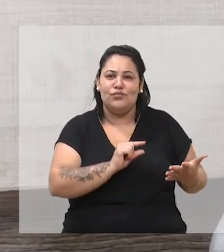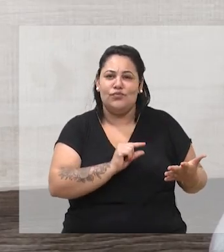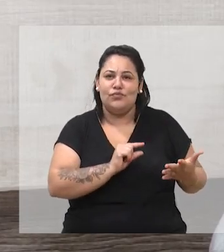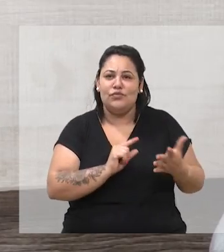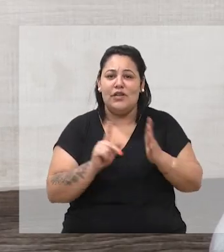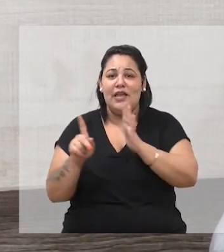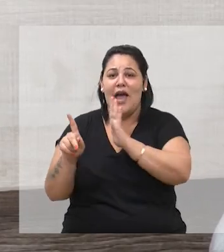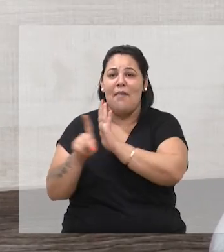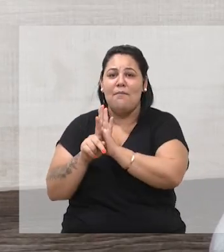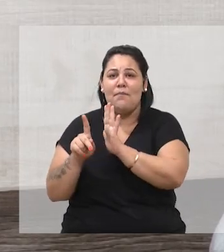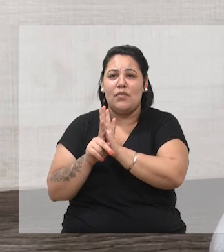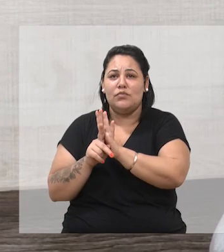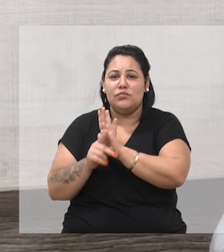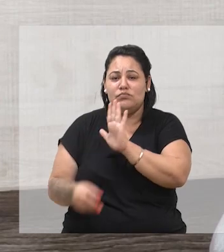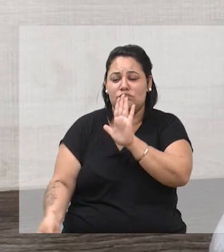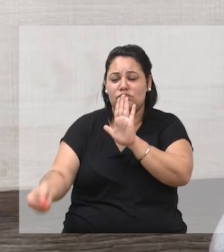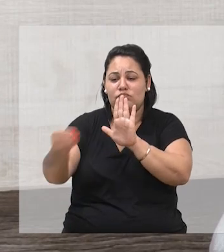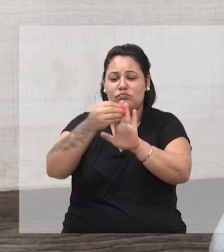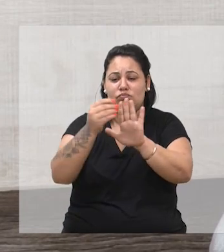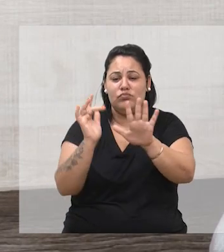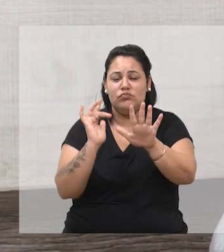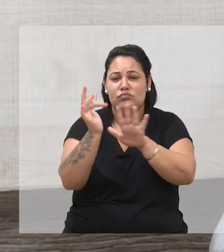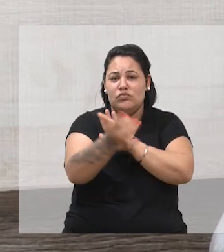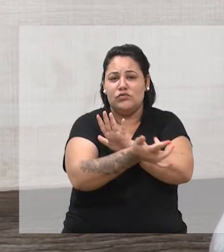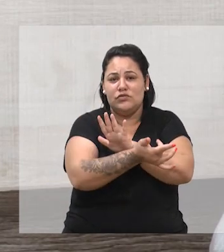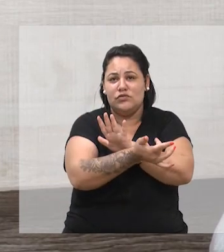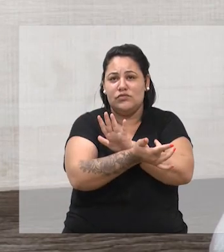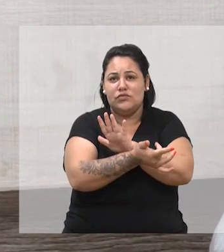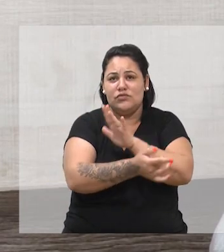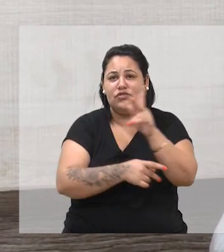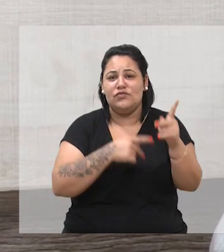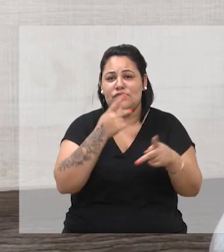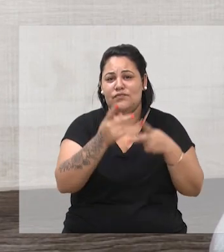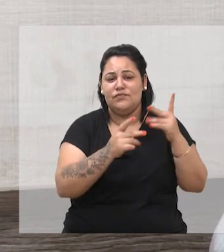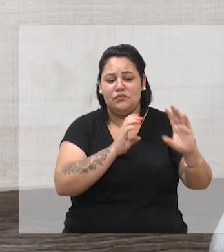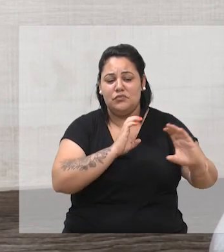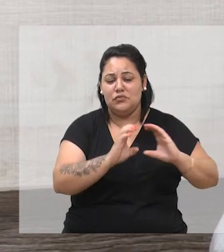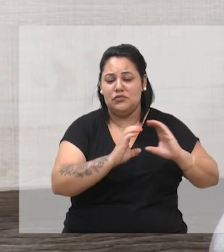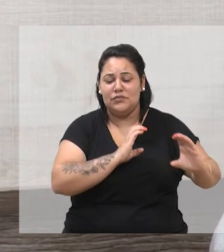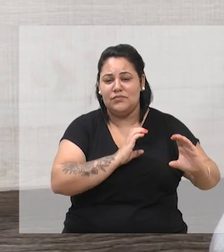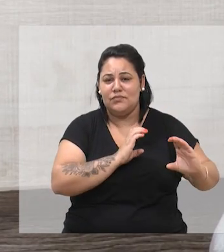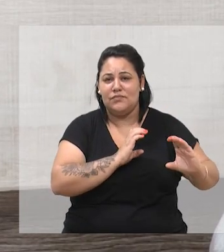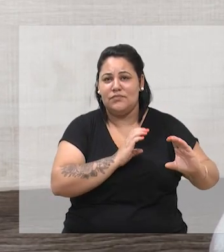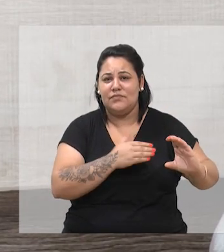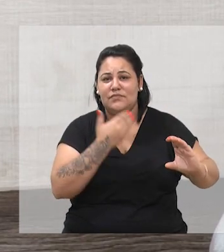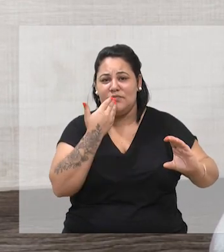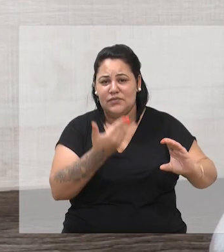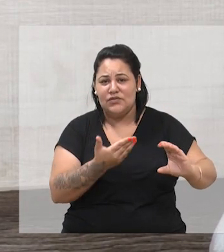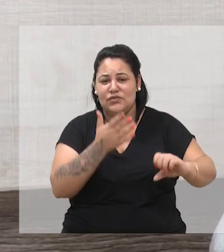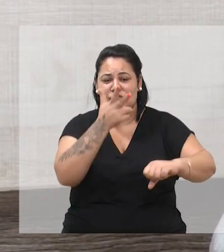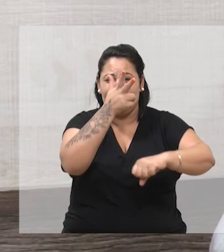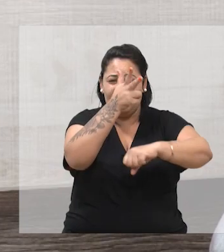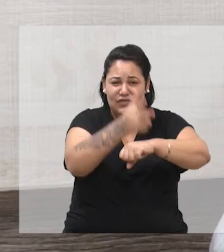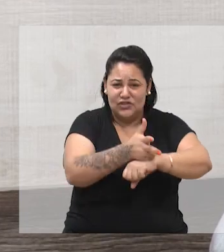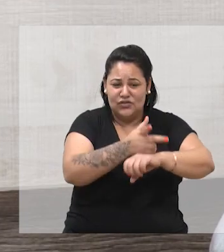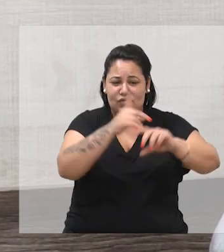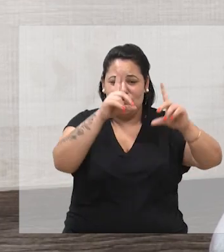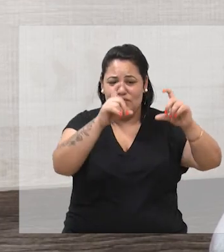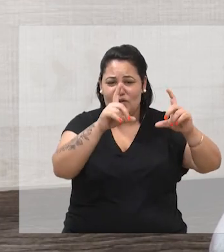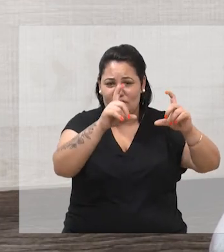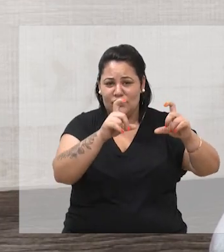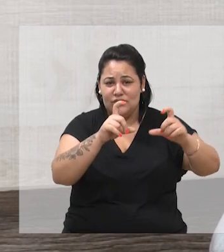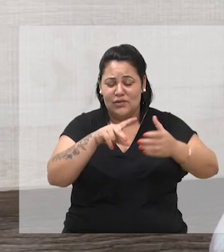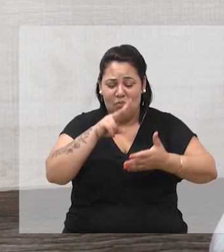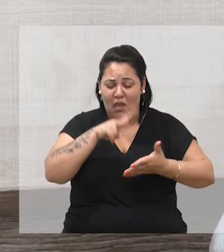blog, etc, etc, mas a poesia realmente é onde eu me encontro e aí eu fico reservando para o ano que vem,